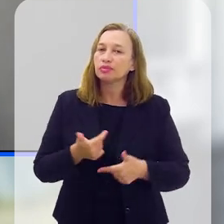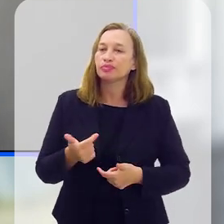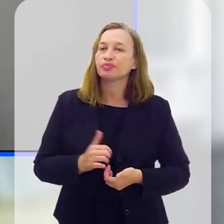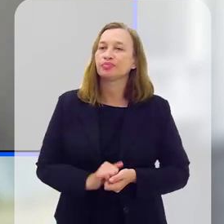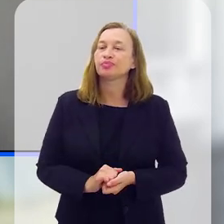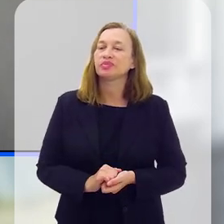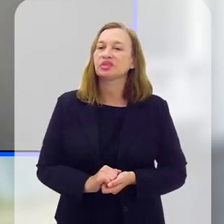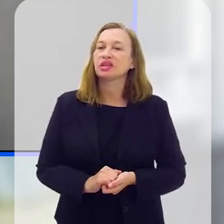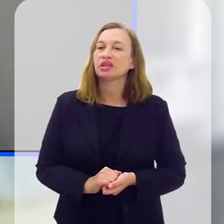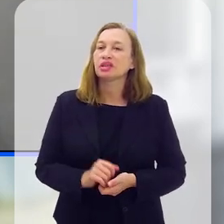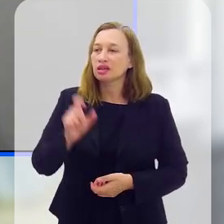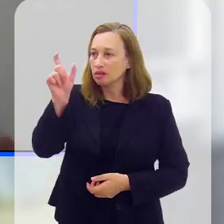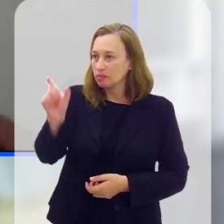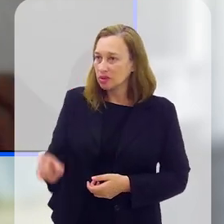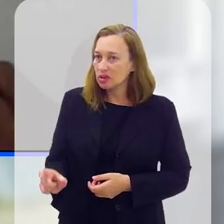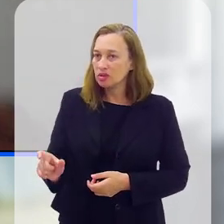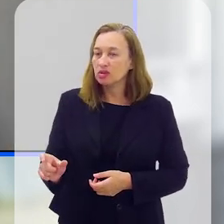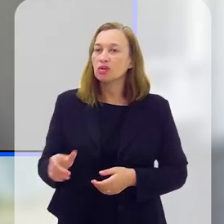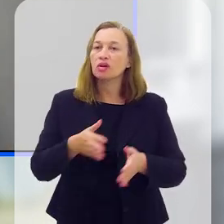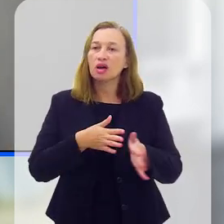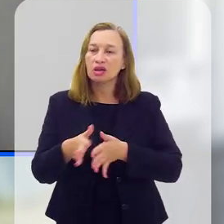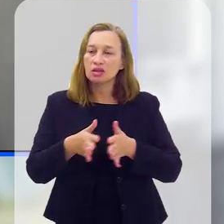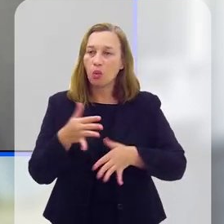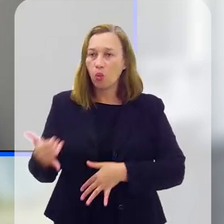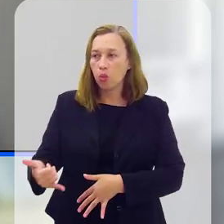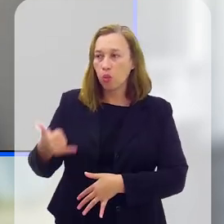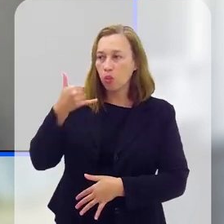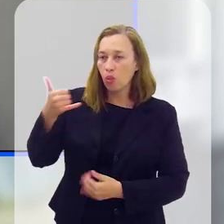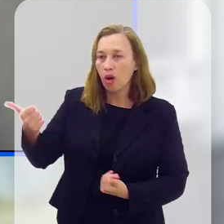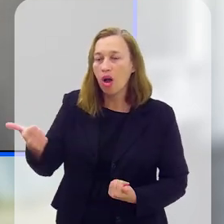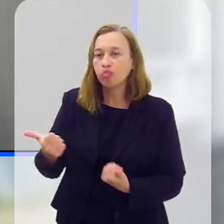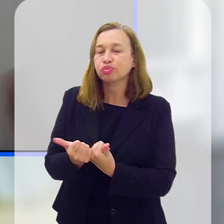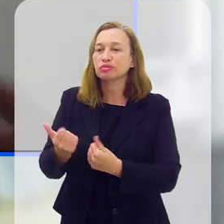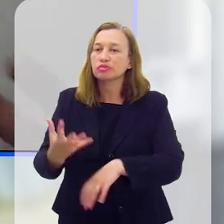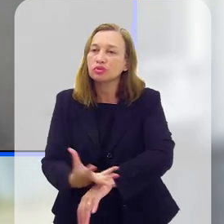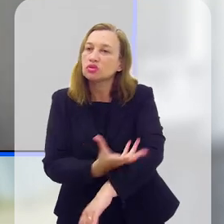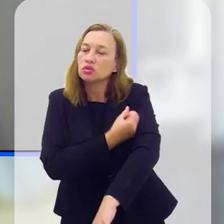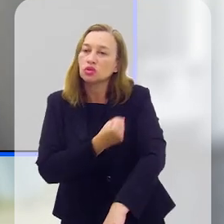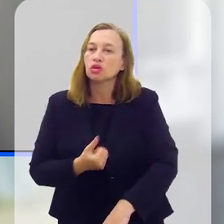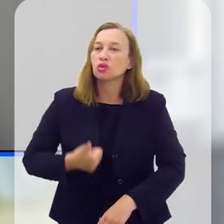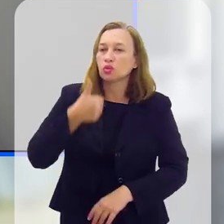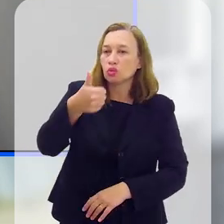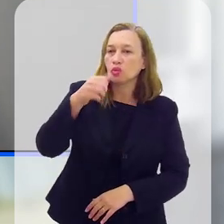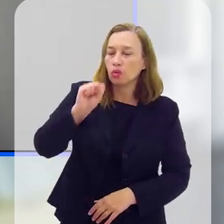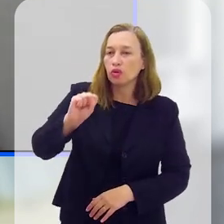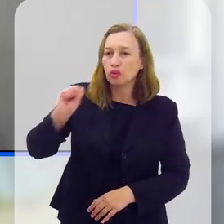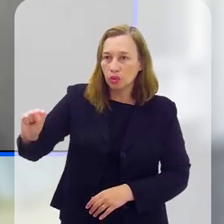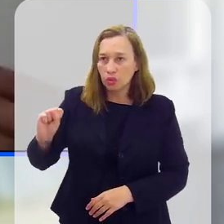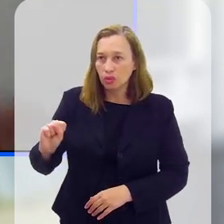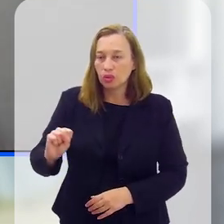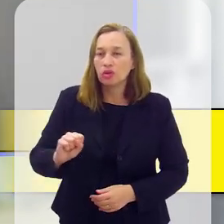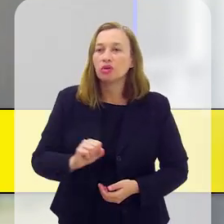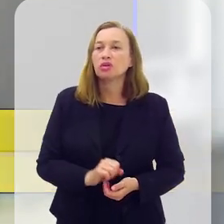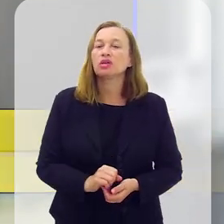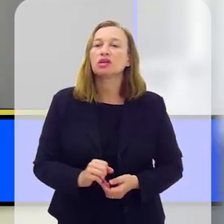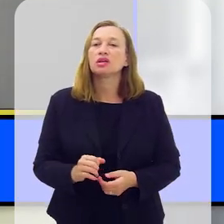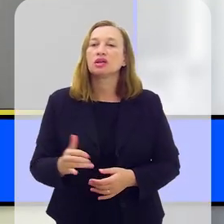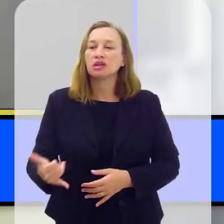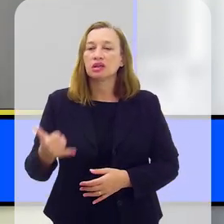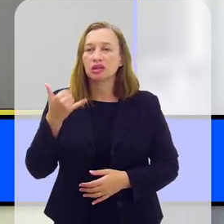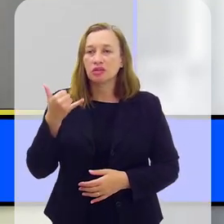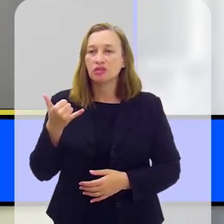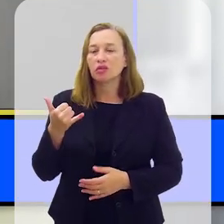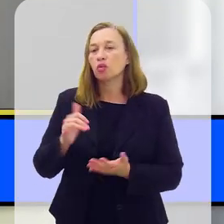serviço, então, a pessoa acessa o nosso serviço para receber apoio emocional pelo número 188,